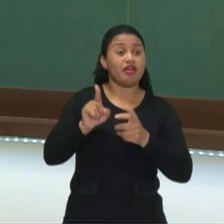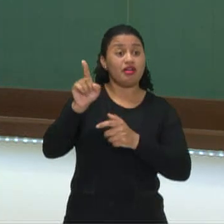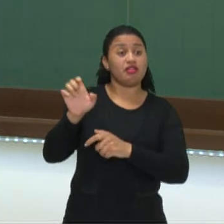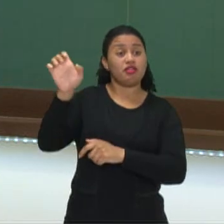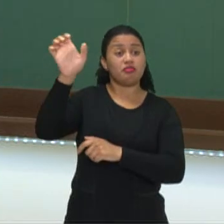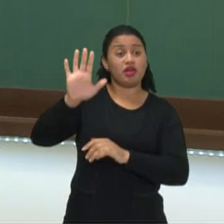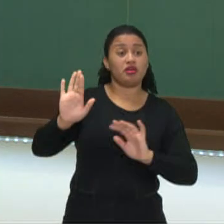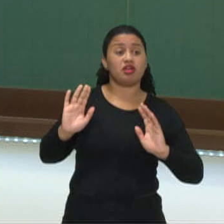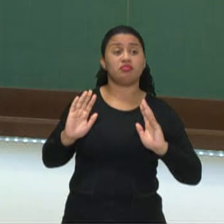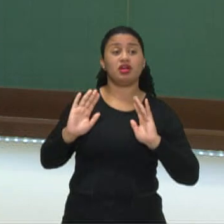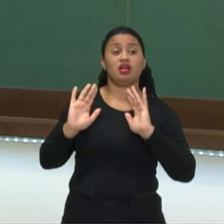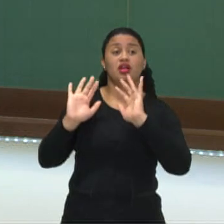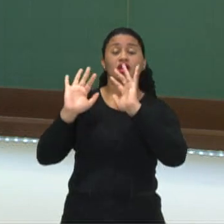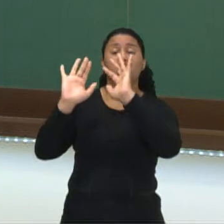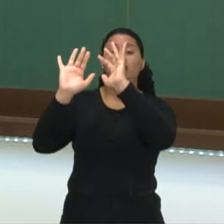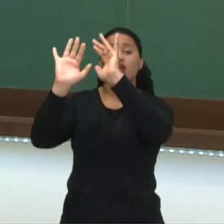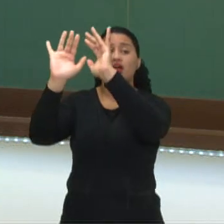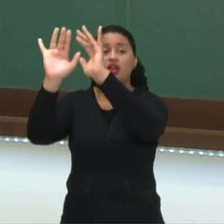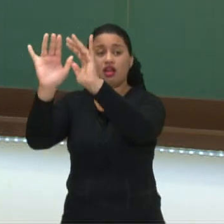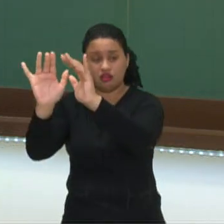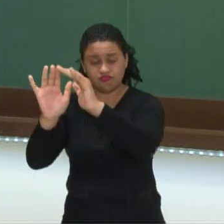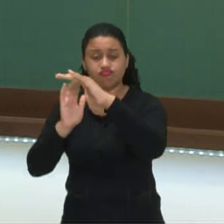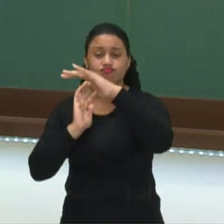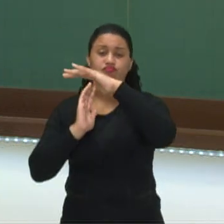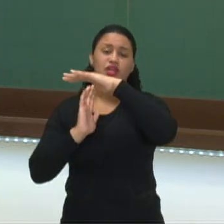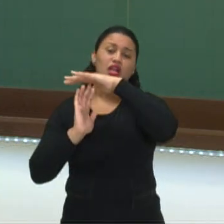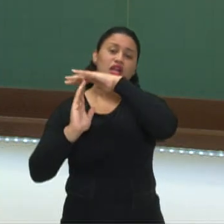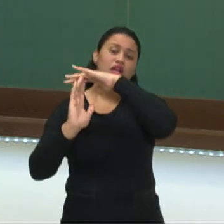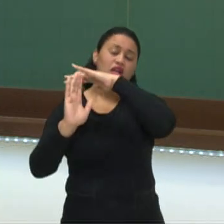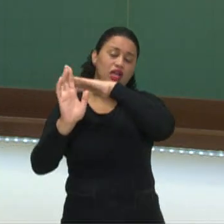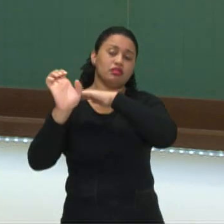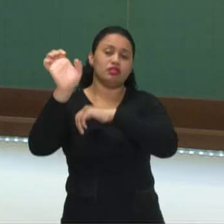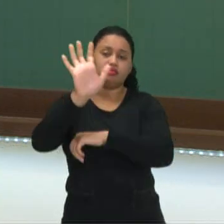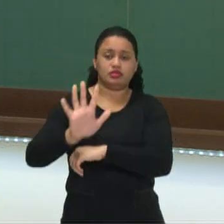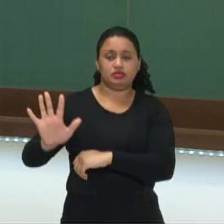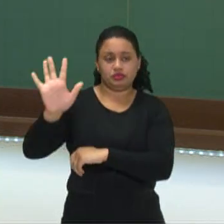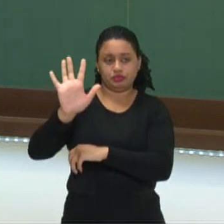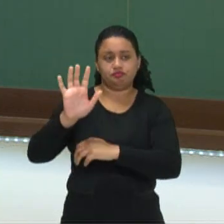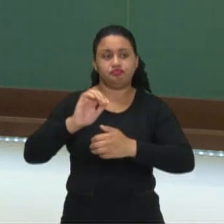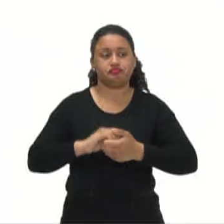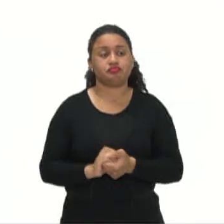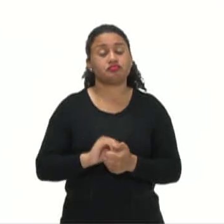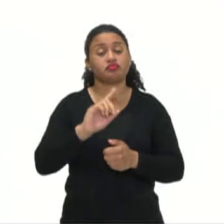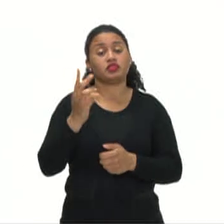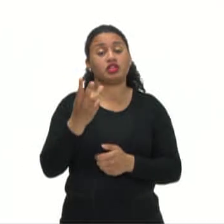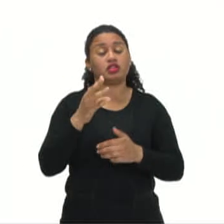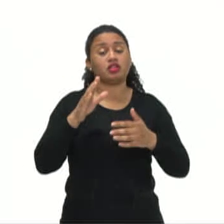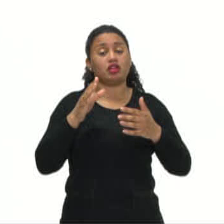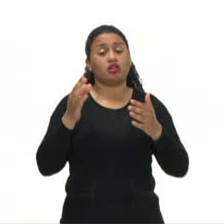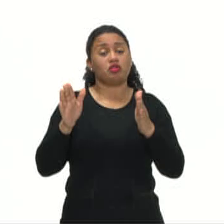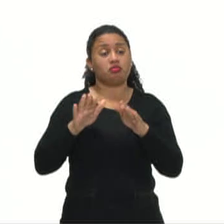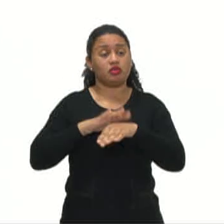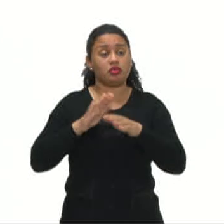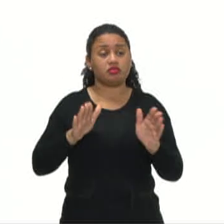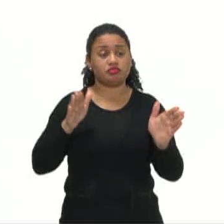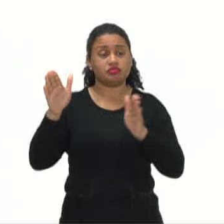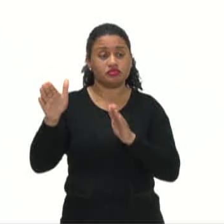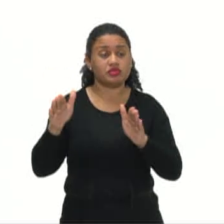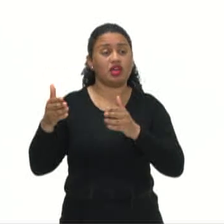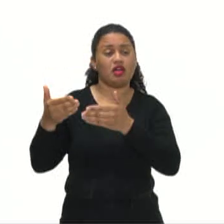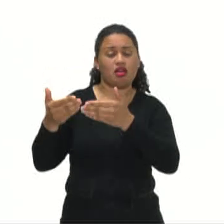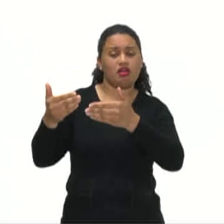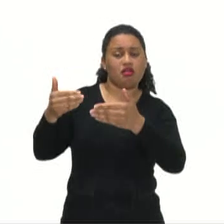para a Europa, né? A Europa, ela volta a crescer economicamente. E um terceiro momento é um fluxo migratório